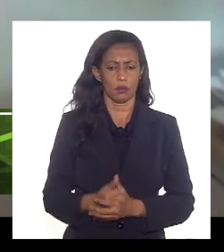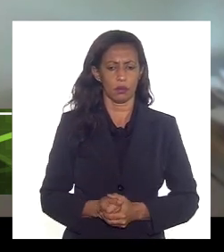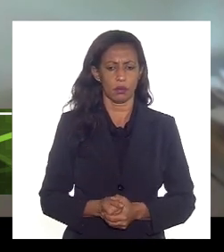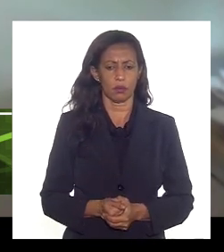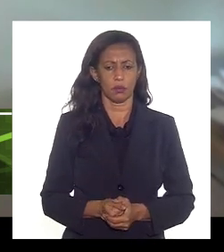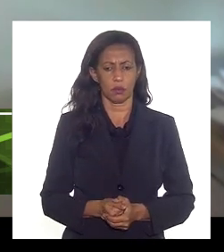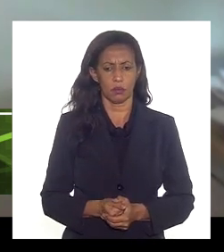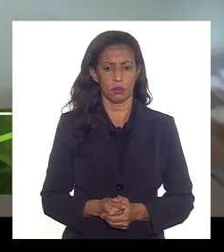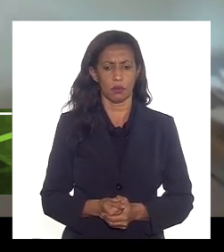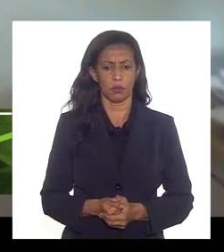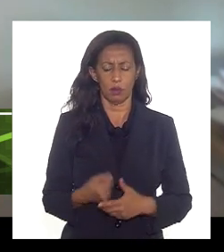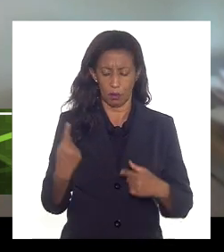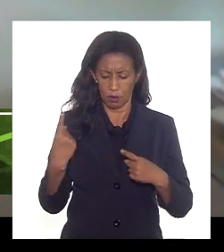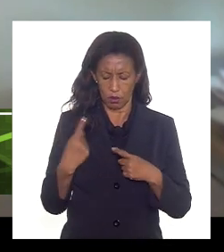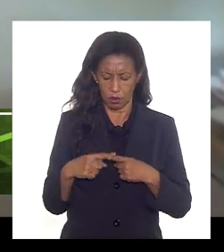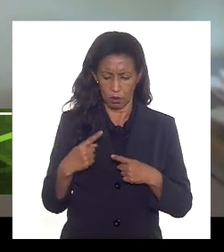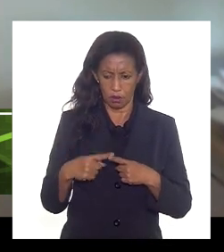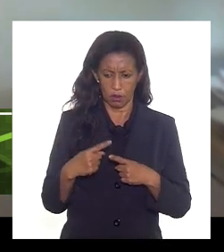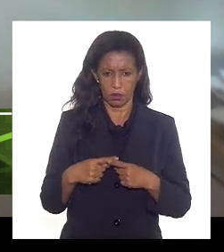por que não